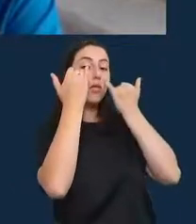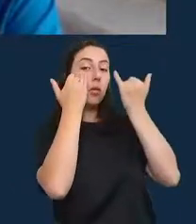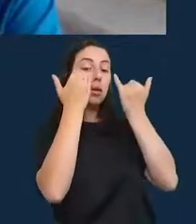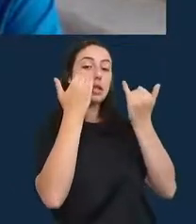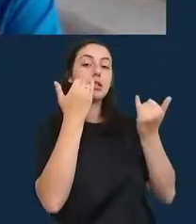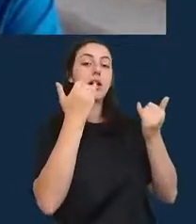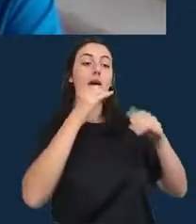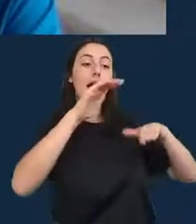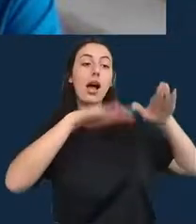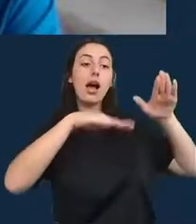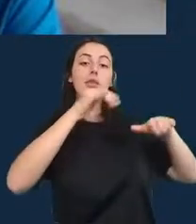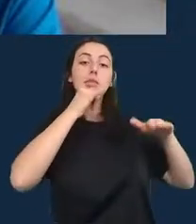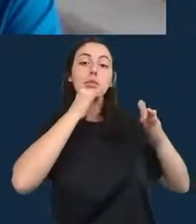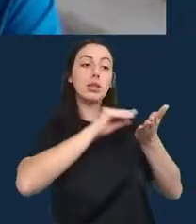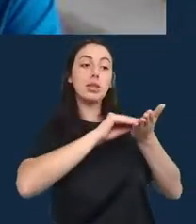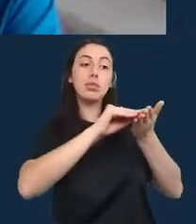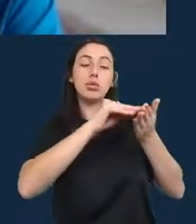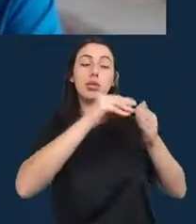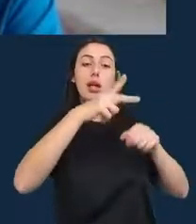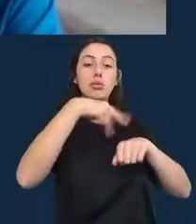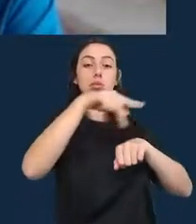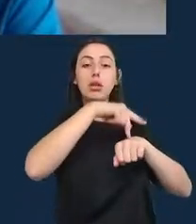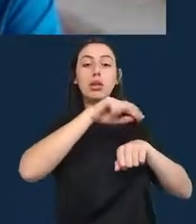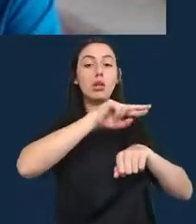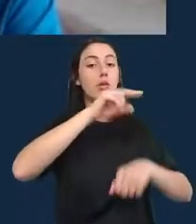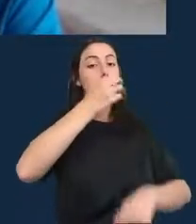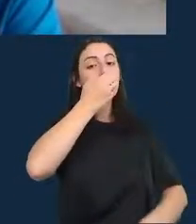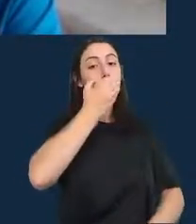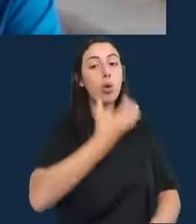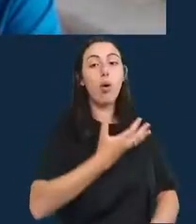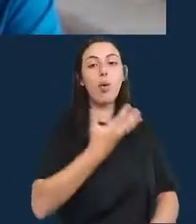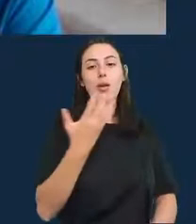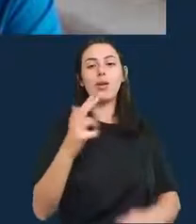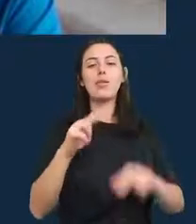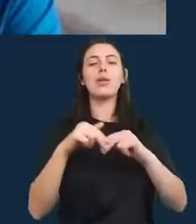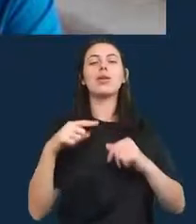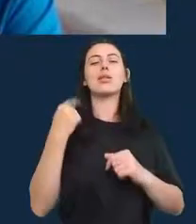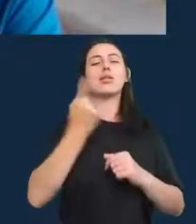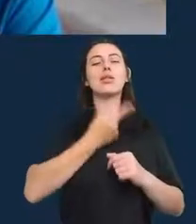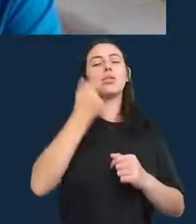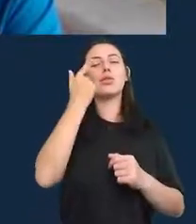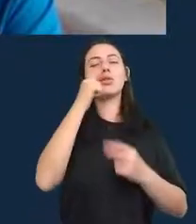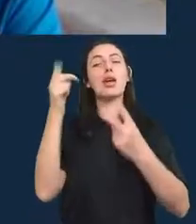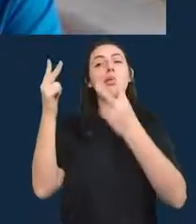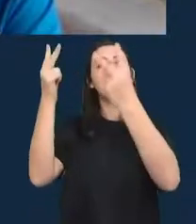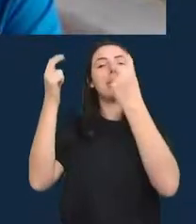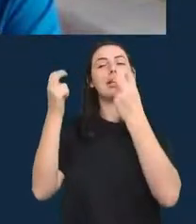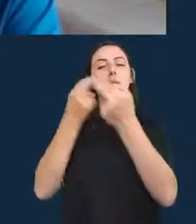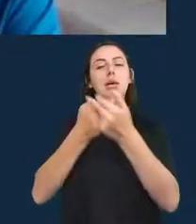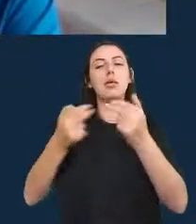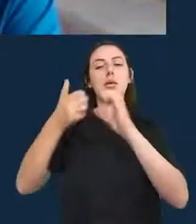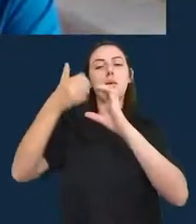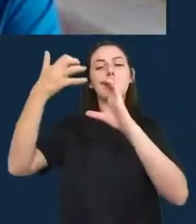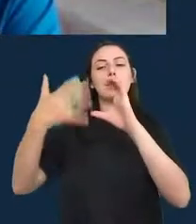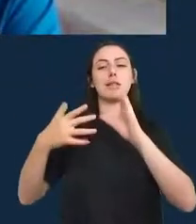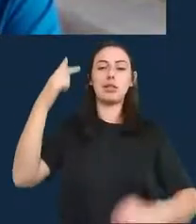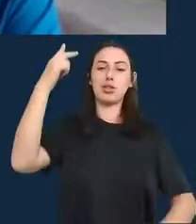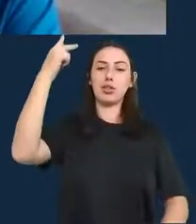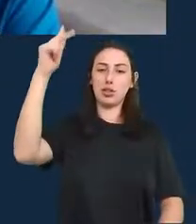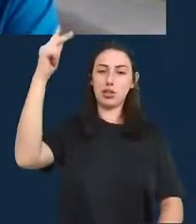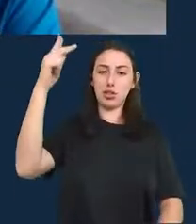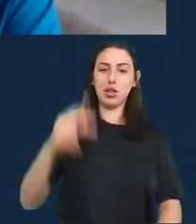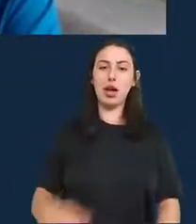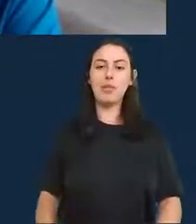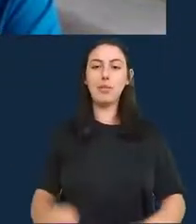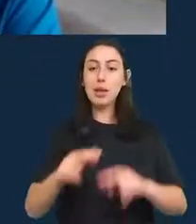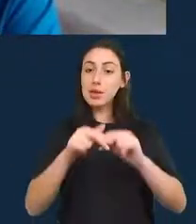tão boa, ou pelo menos essa é influência que o modelo consegue desenhar. E uma vez que o modelo era robusto e tinha dados faltantes, eu